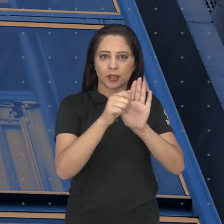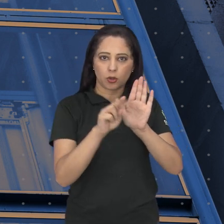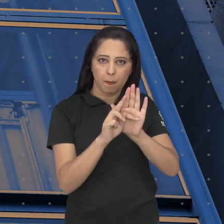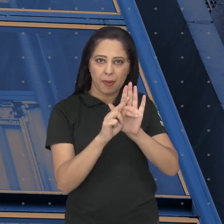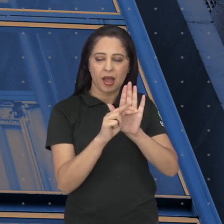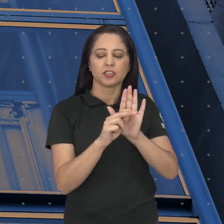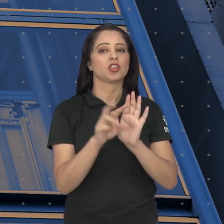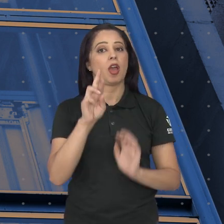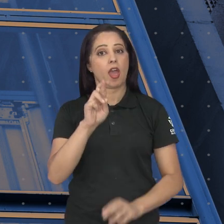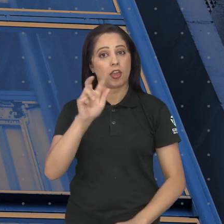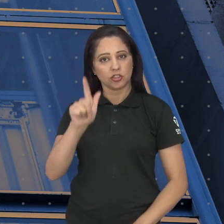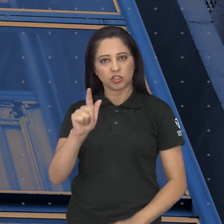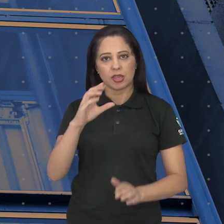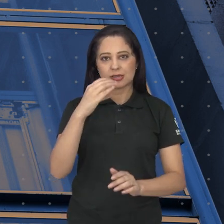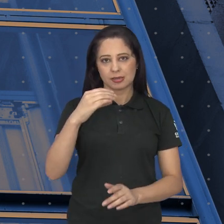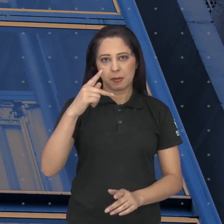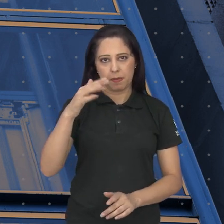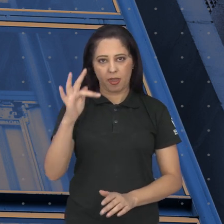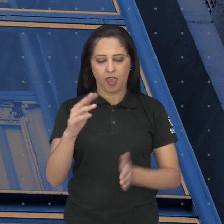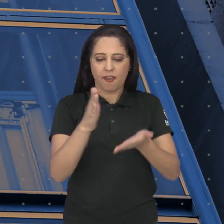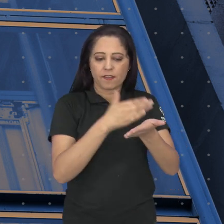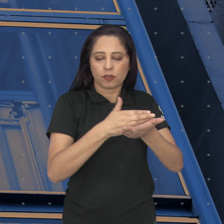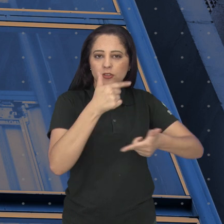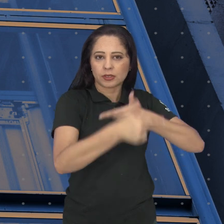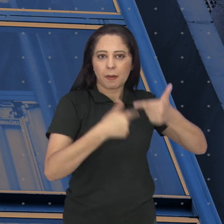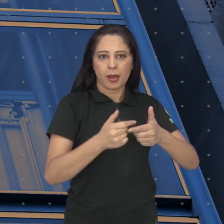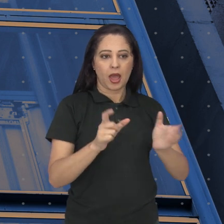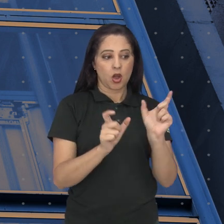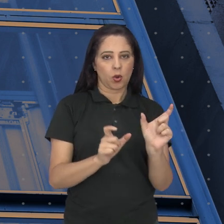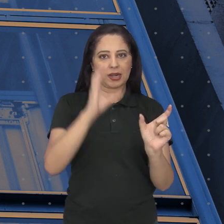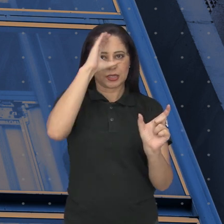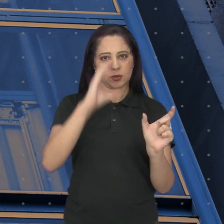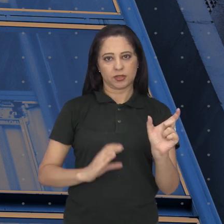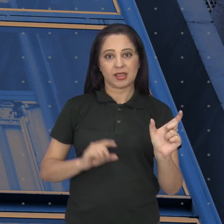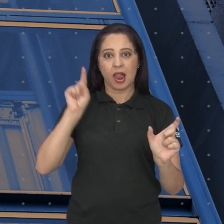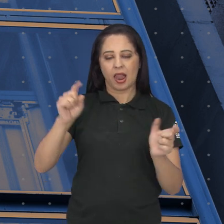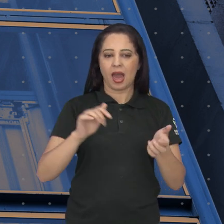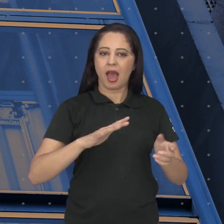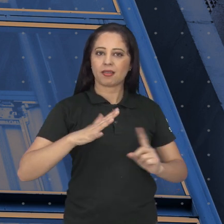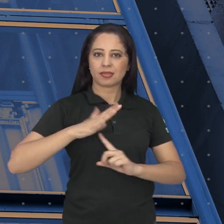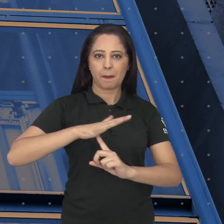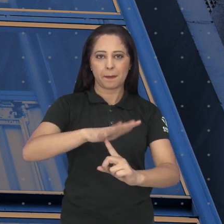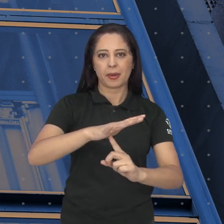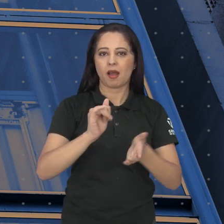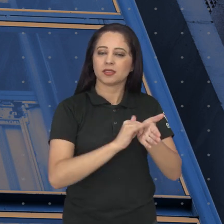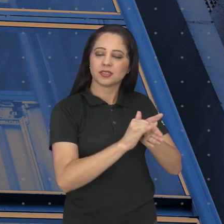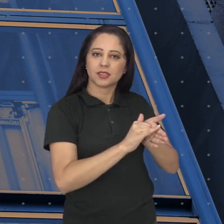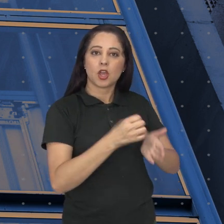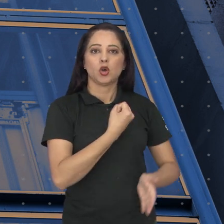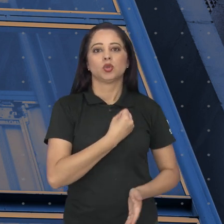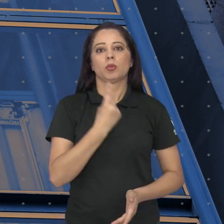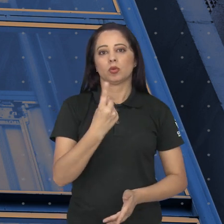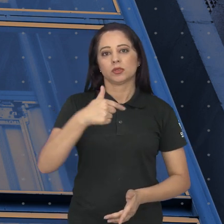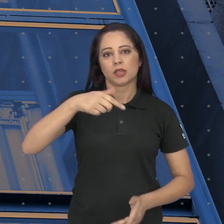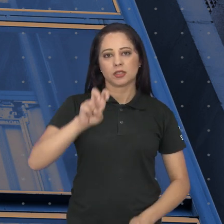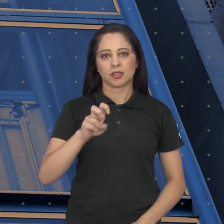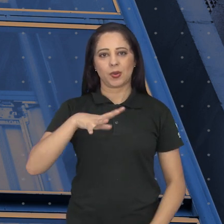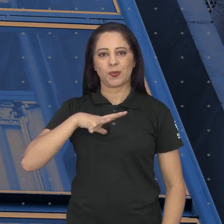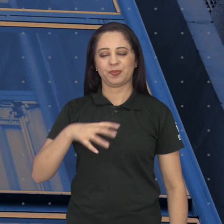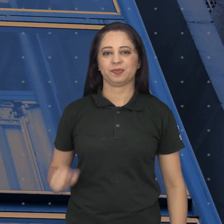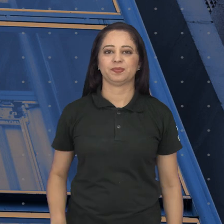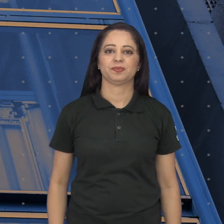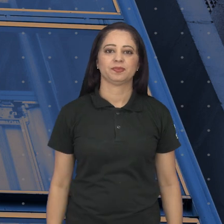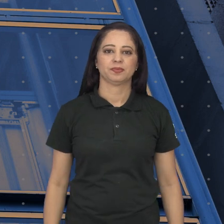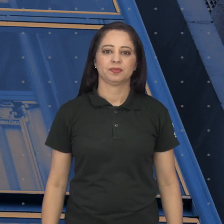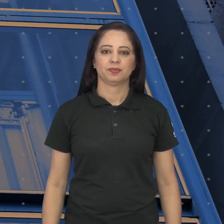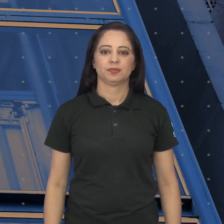RG, CPF, carteira de trabalho e o cartão cidadão. O PAT fica na Praça Afonso Pena, número 175, no